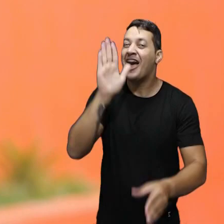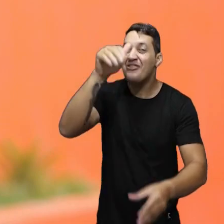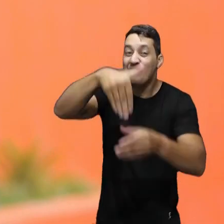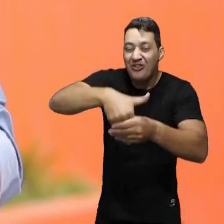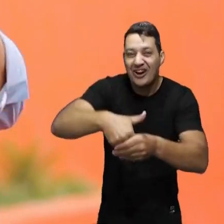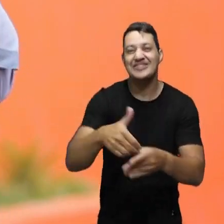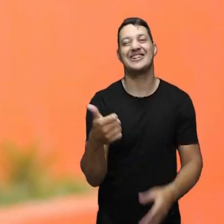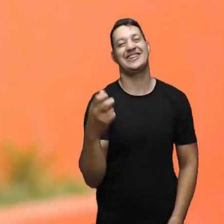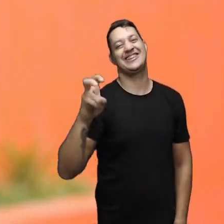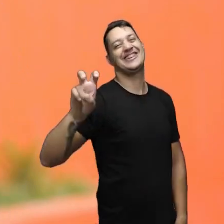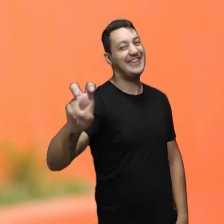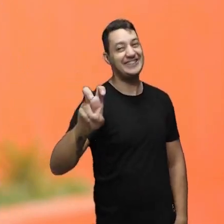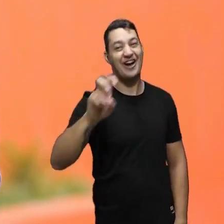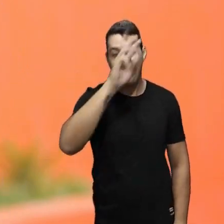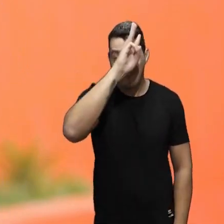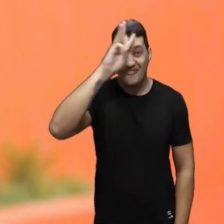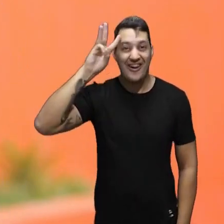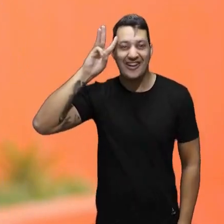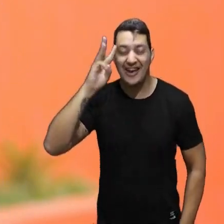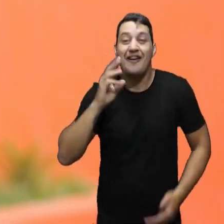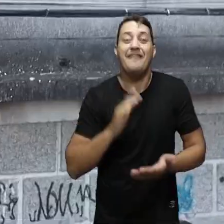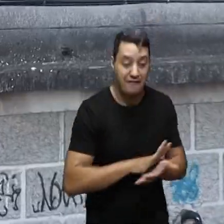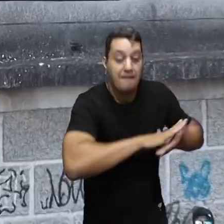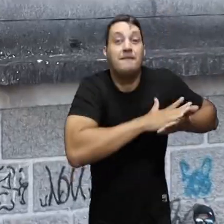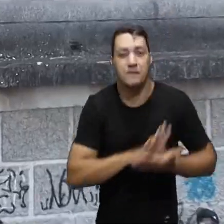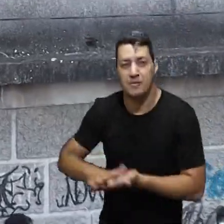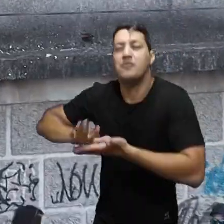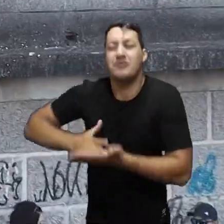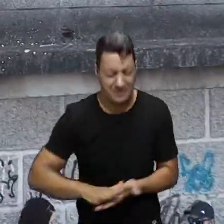vote 15, Vaguinho.